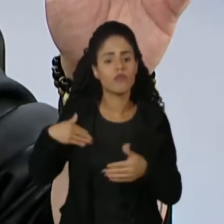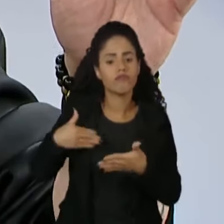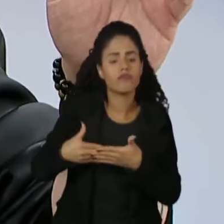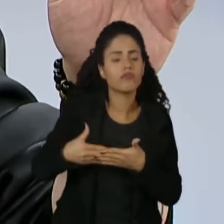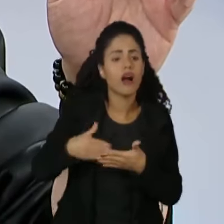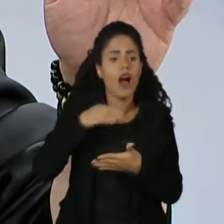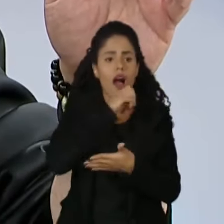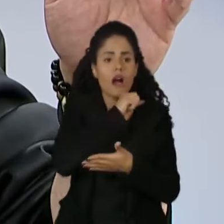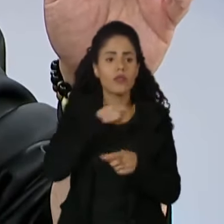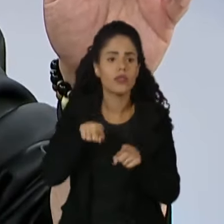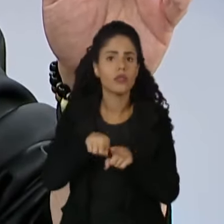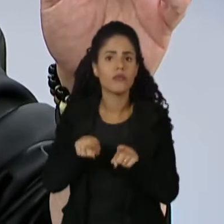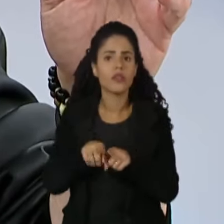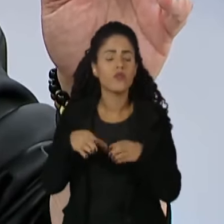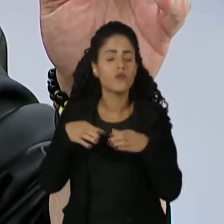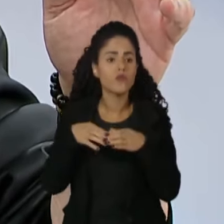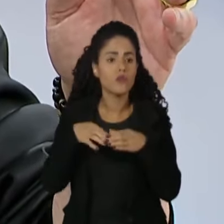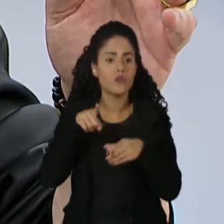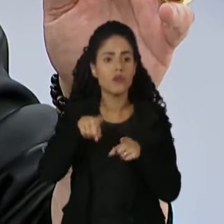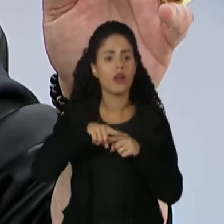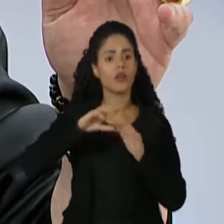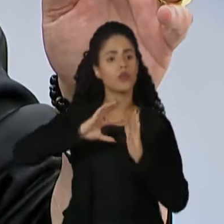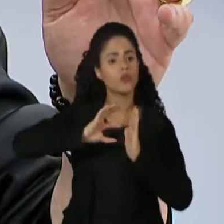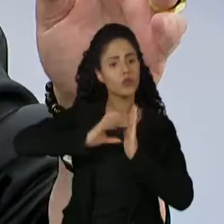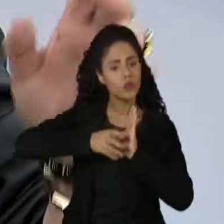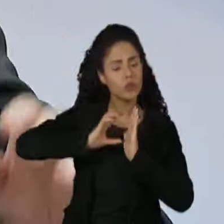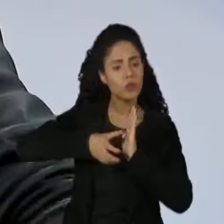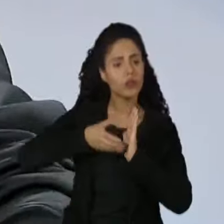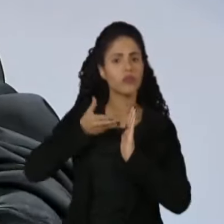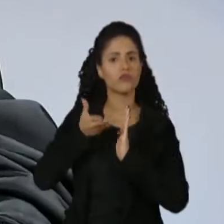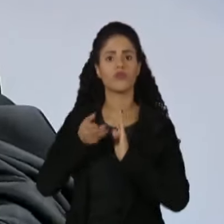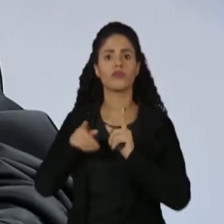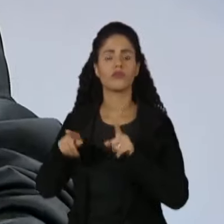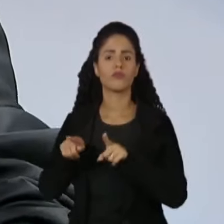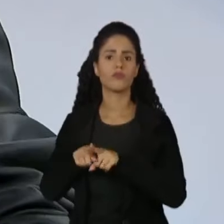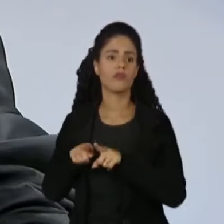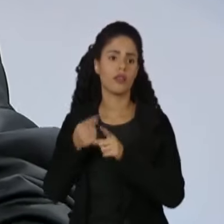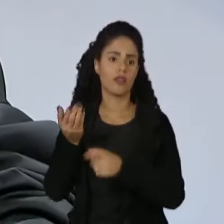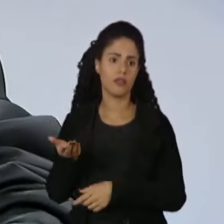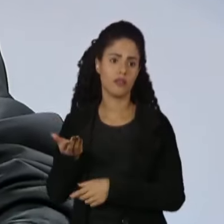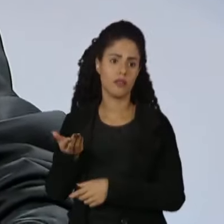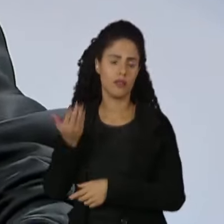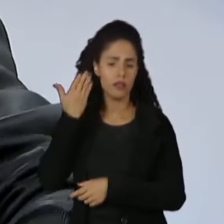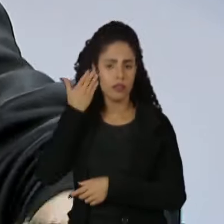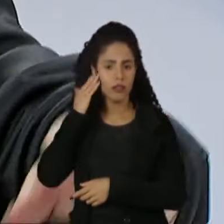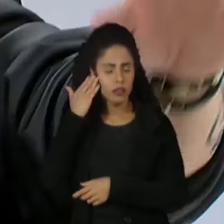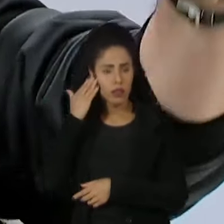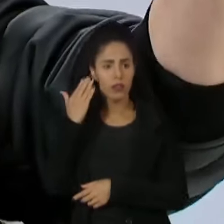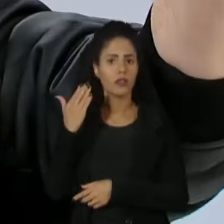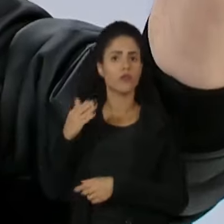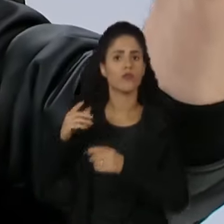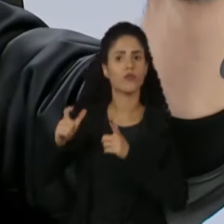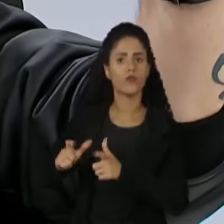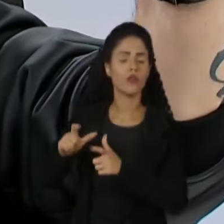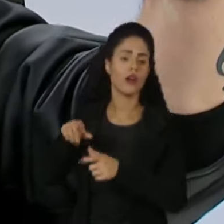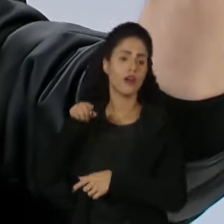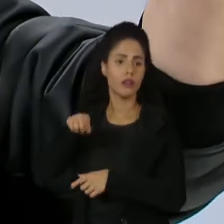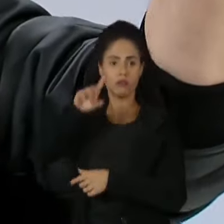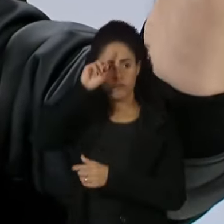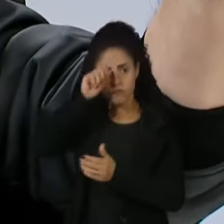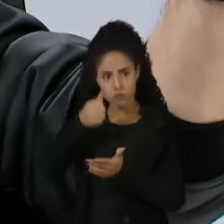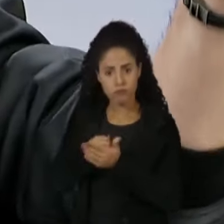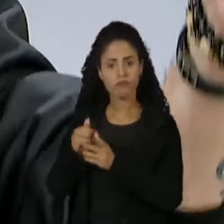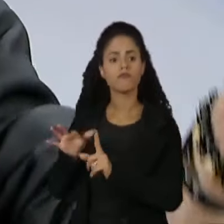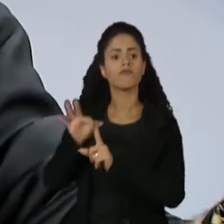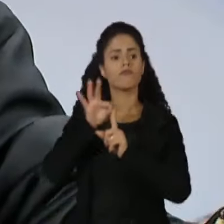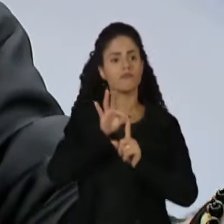dias e pela executiva nacional do partido, acho que com a executiva local também, que a executiva